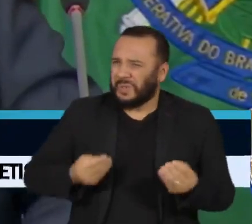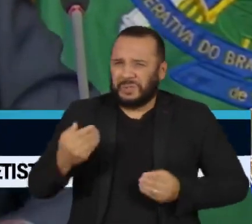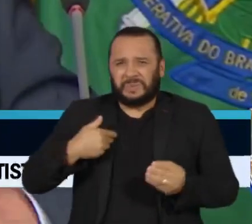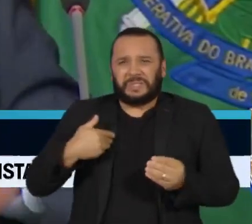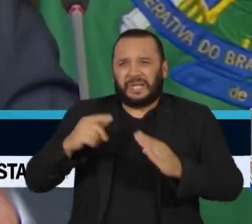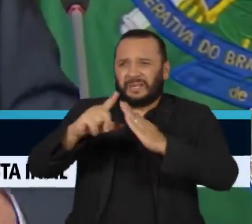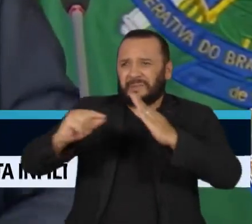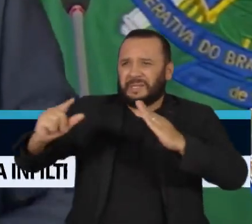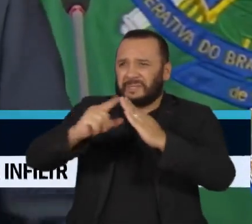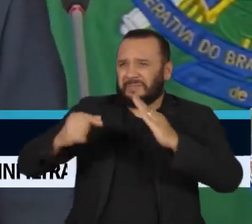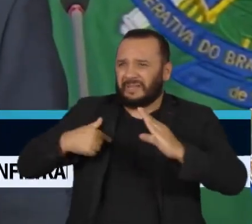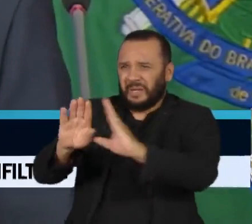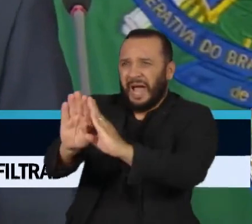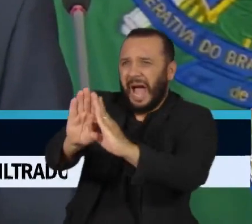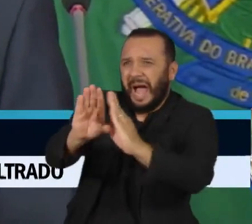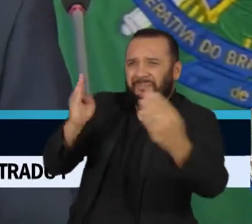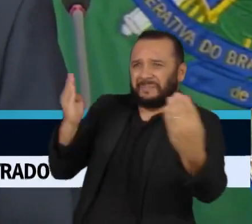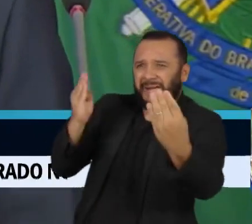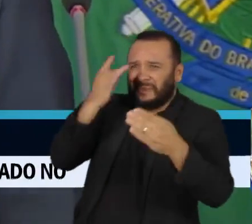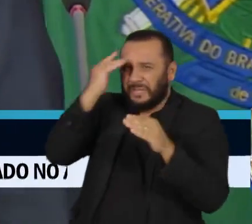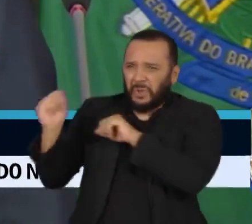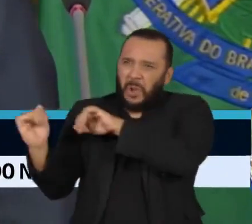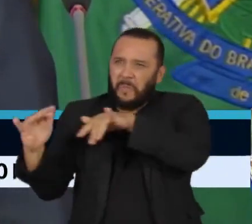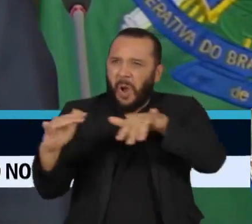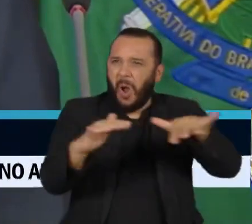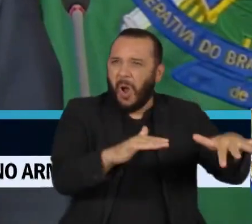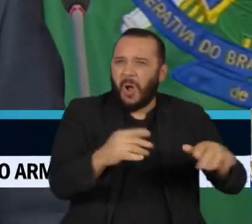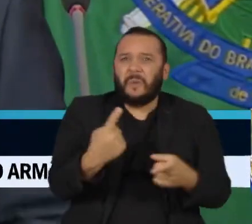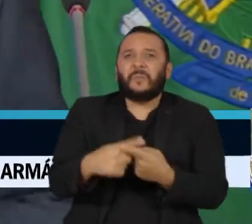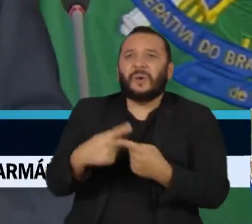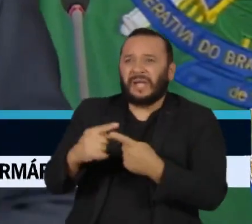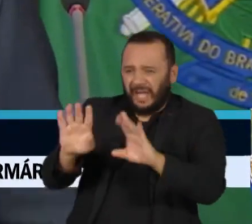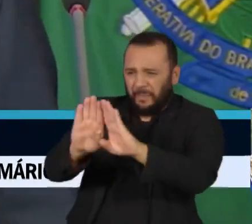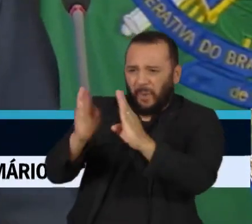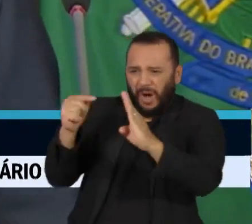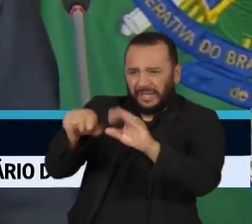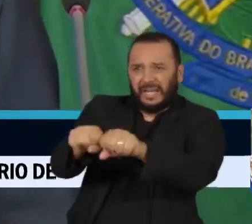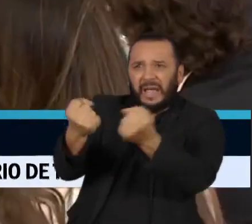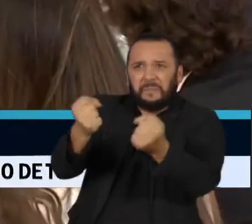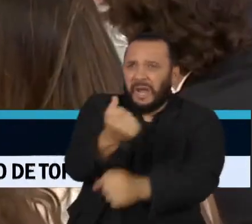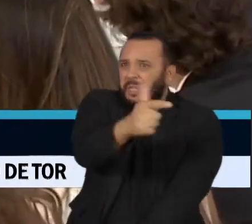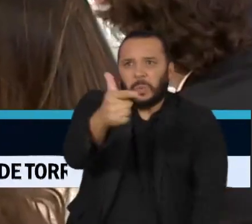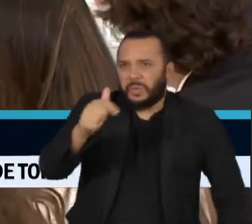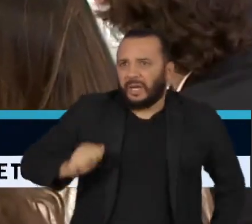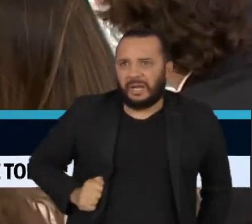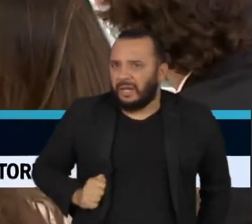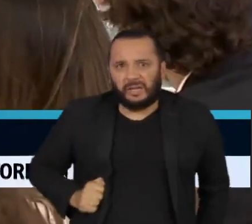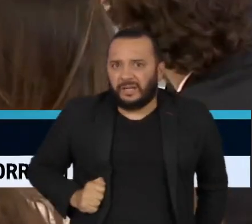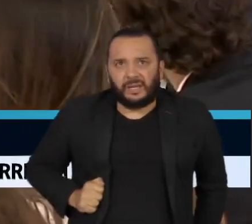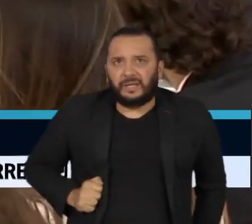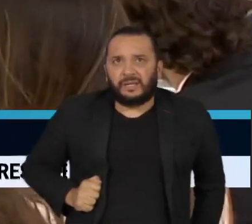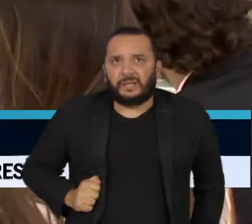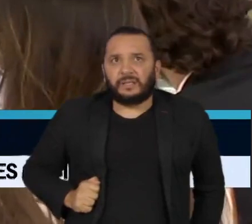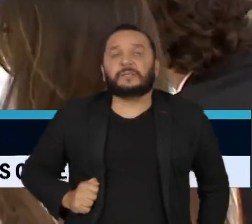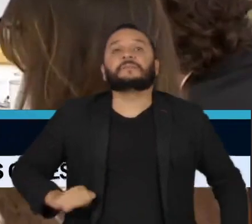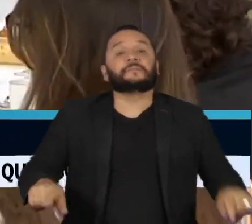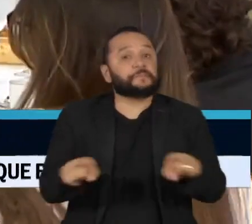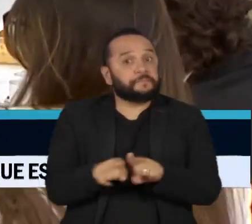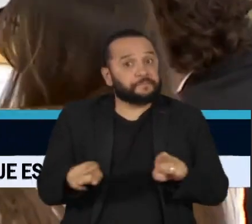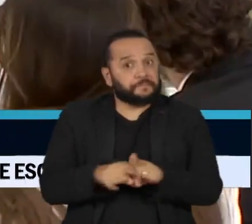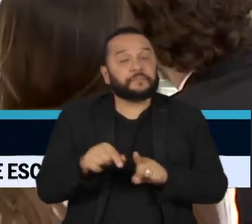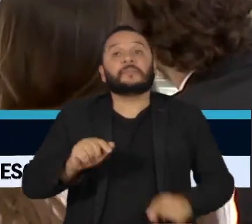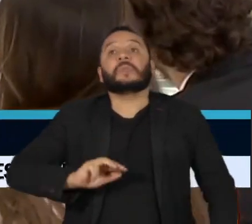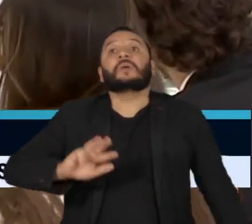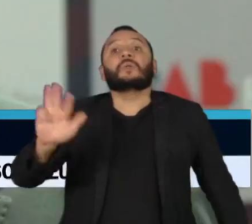foi aberta para que gente entrasse, porque não tem porta quebrada na porta de entrada. Lula ainda rechaçou a